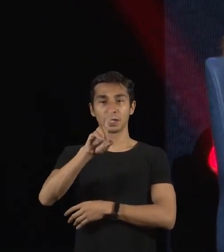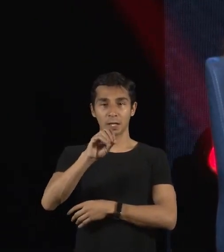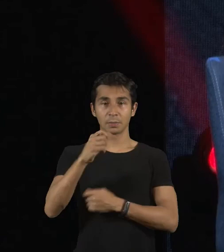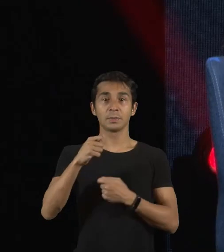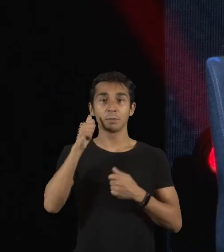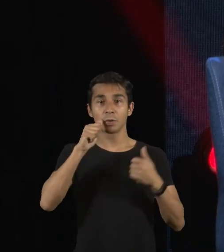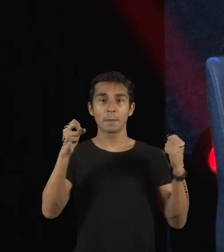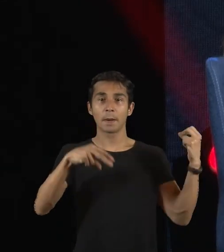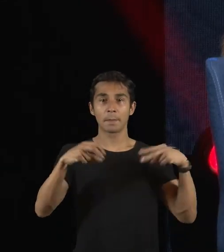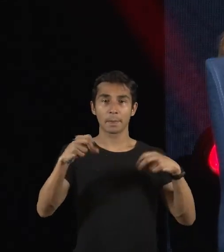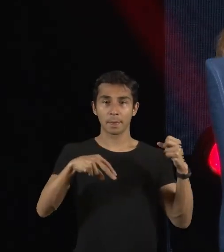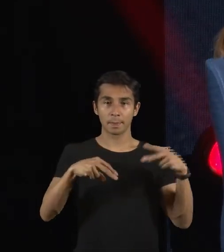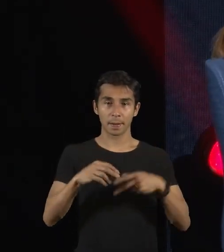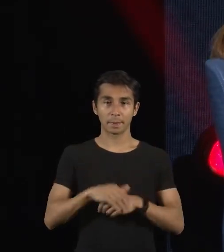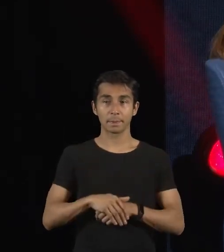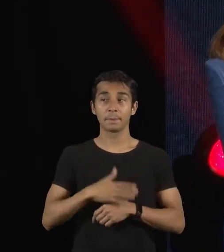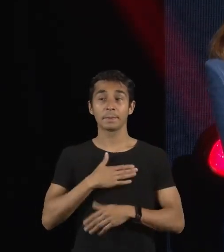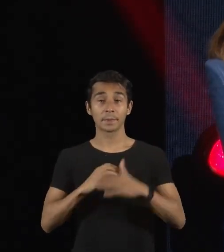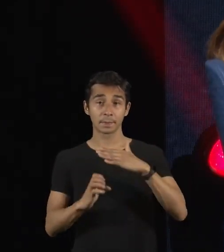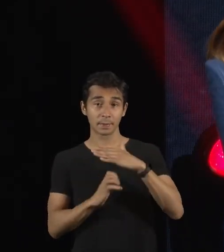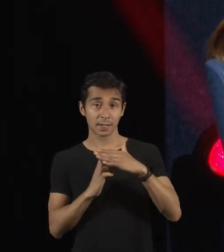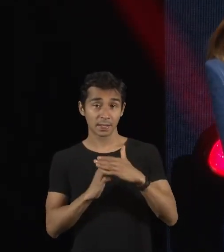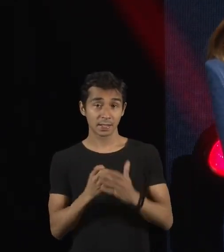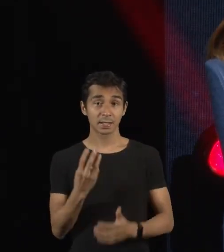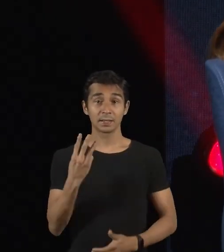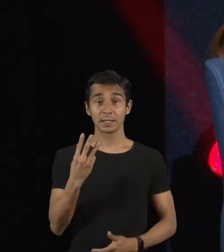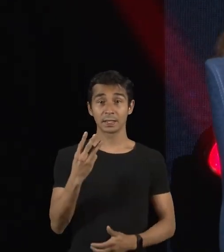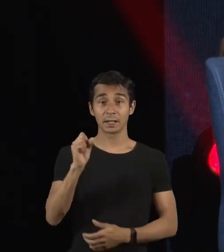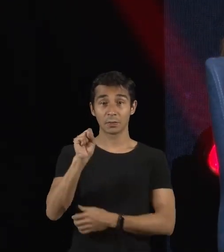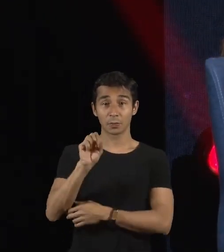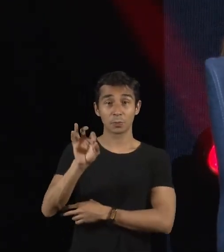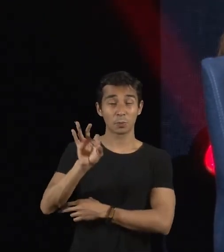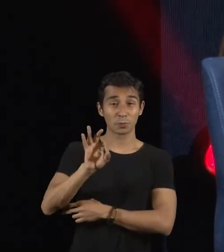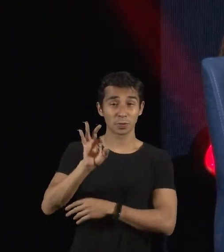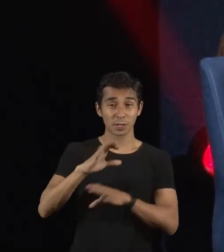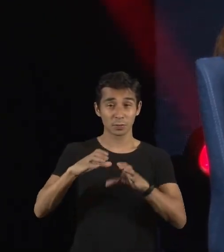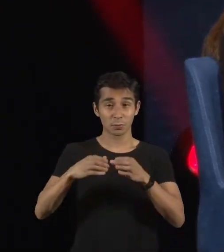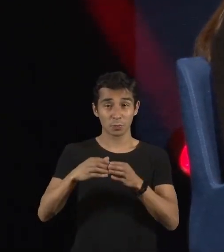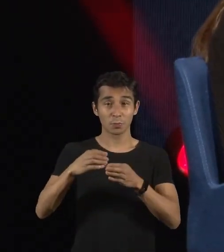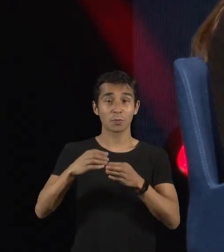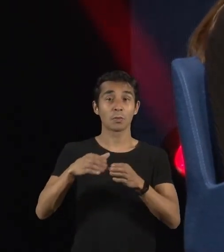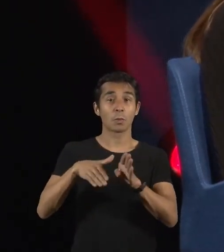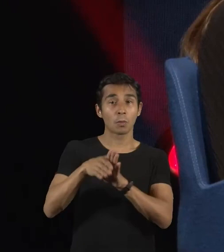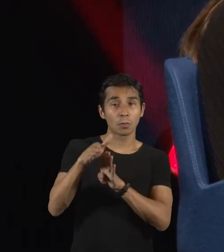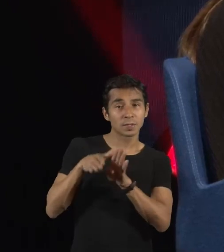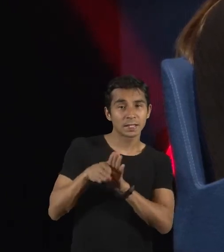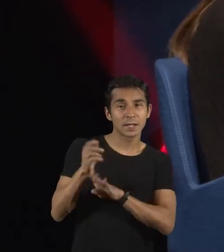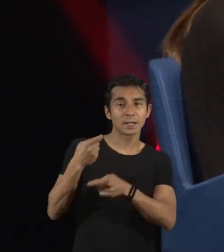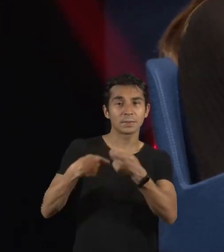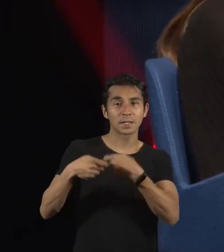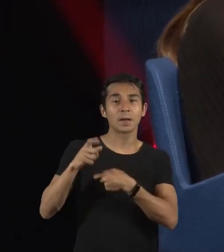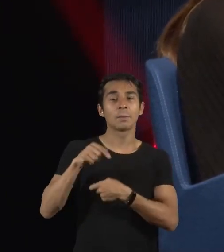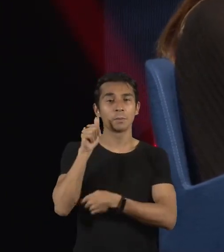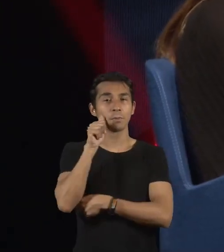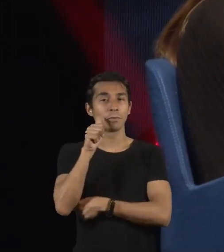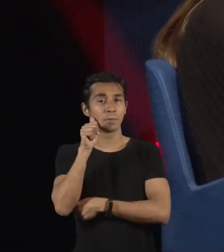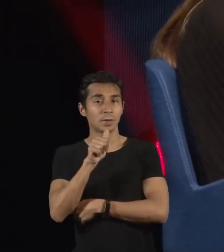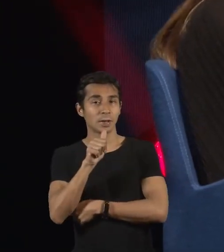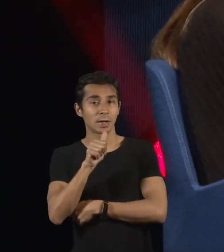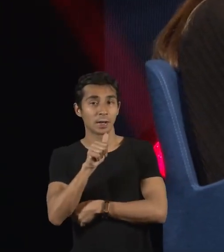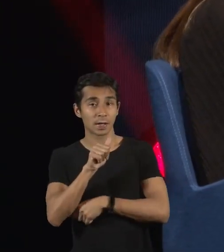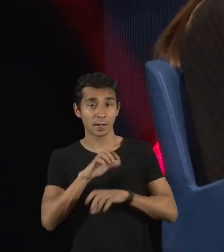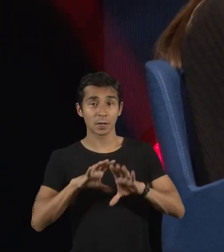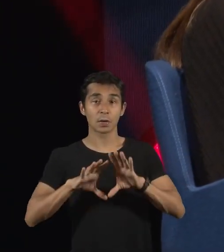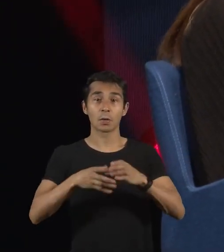38% do total do meu conselho de administração é de mulheres e dos órgãos colegiados eu tenho no mínimo 30%.